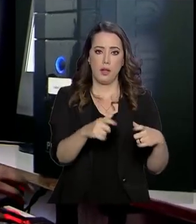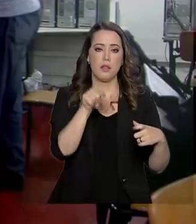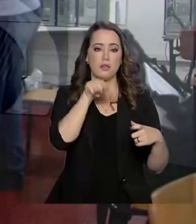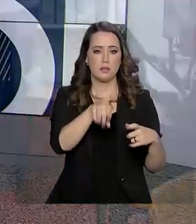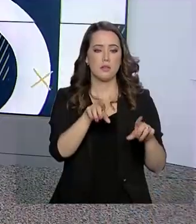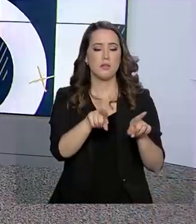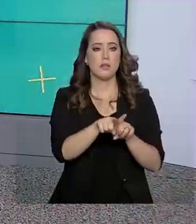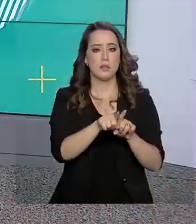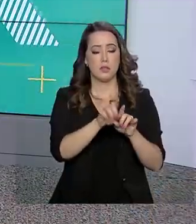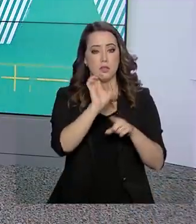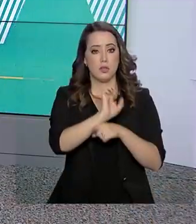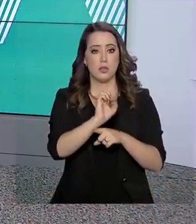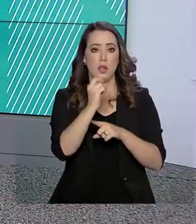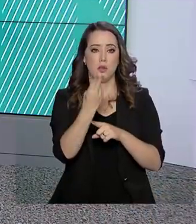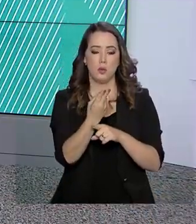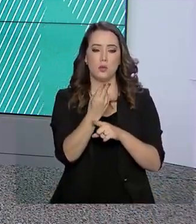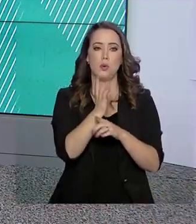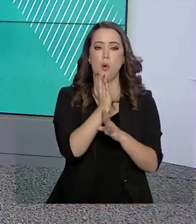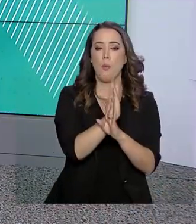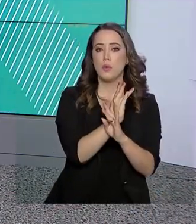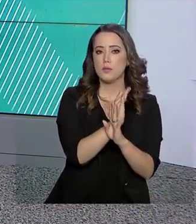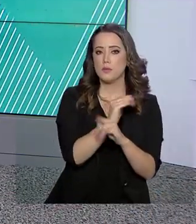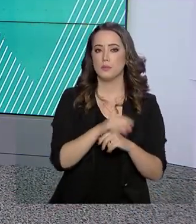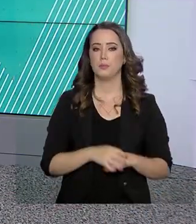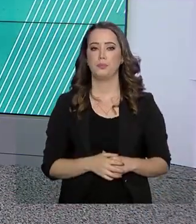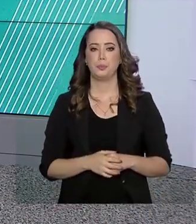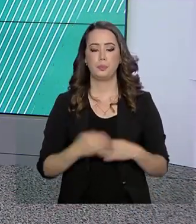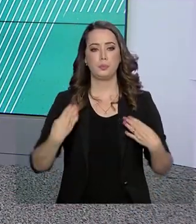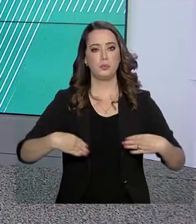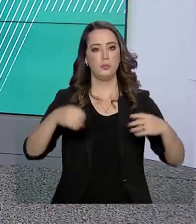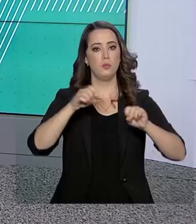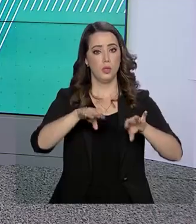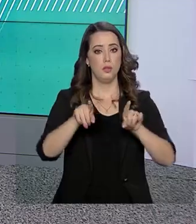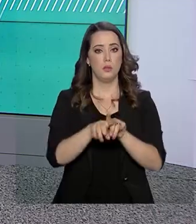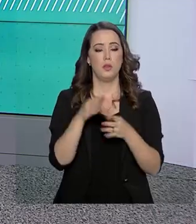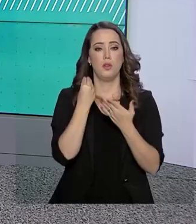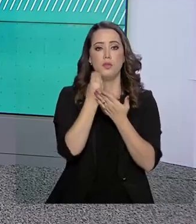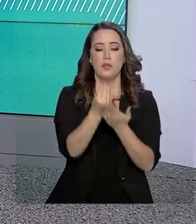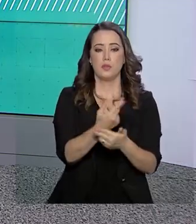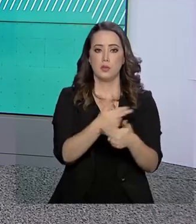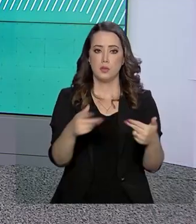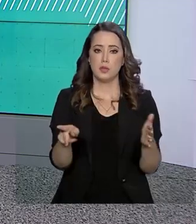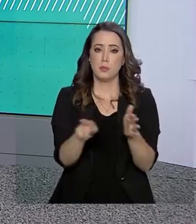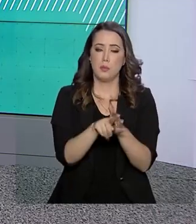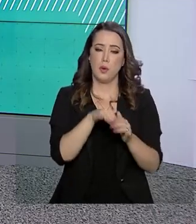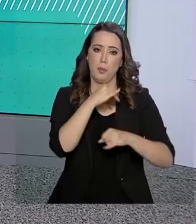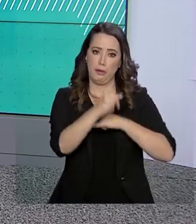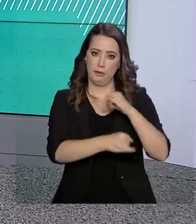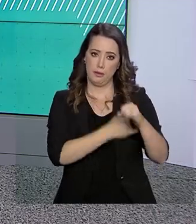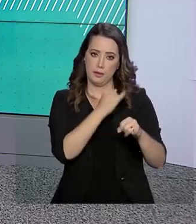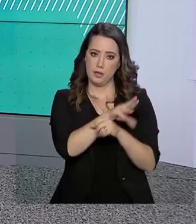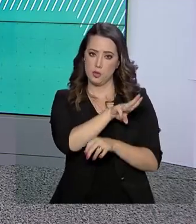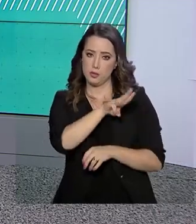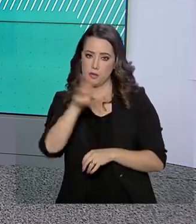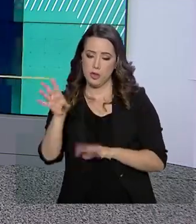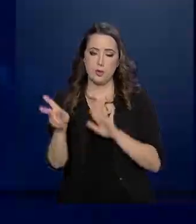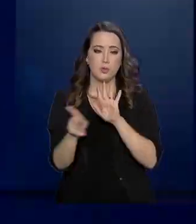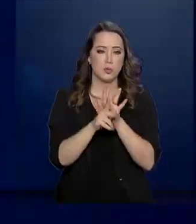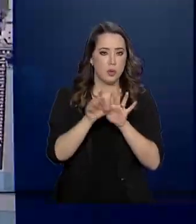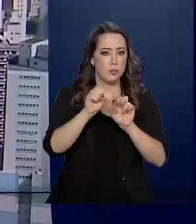e estaduais. O MEC também vai fornecer conteúdos didáticos exclusivos na plataforma própria do programa.